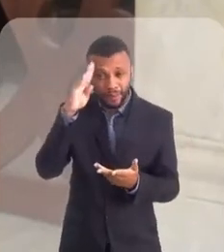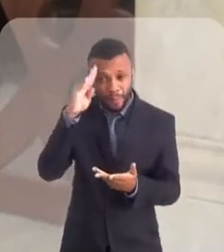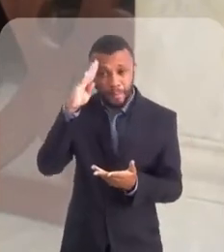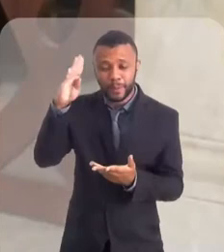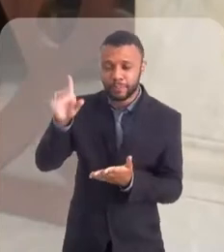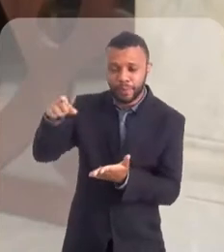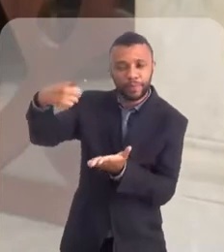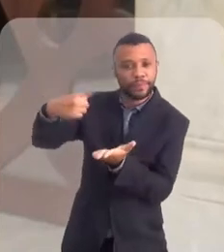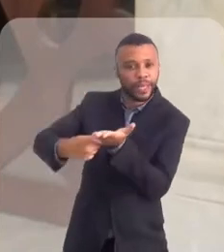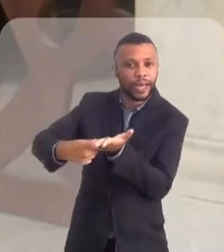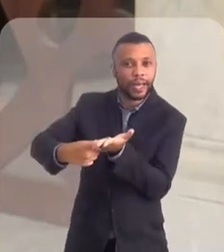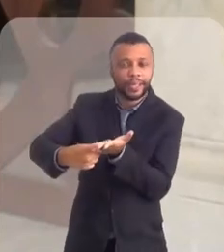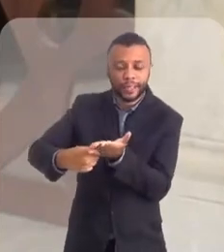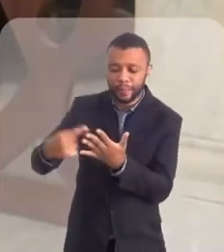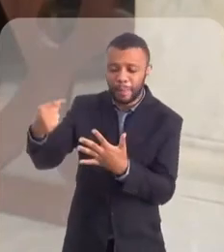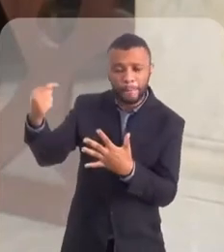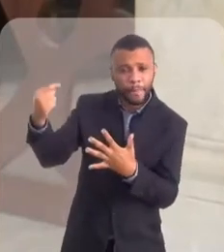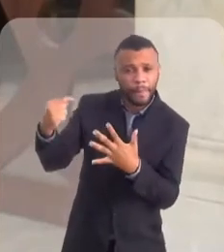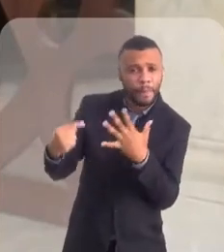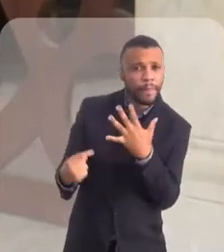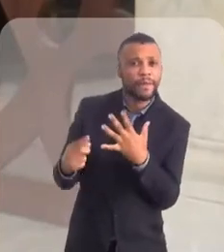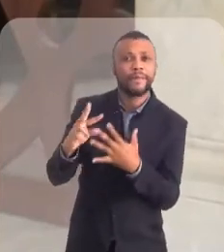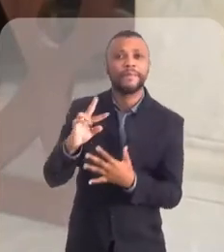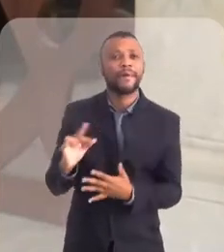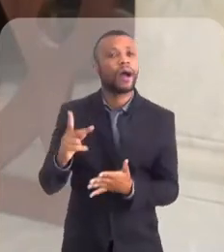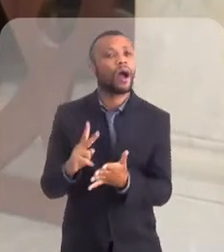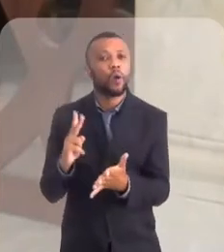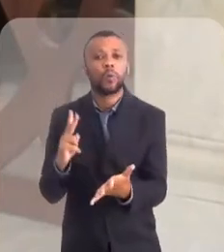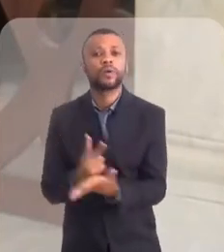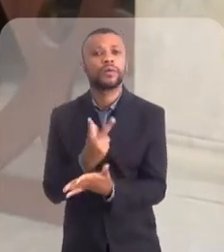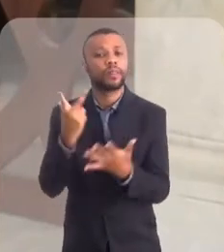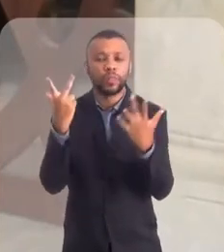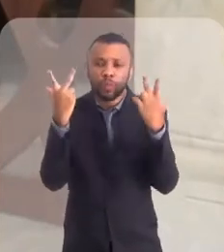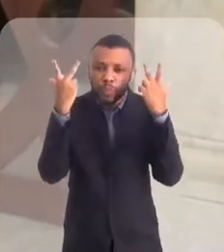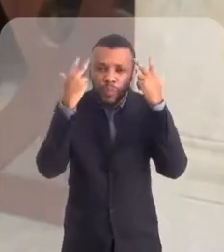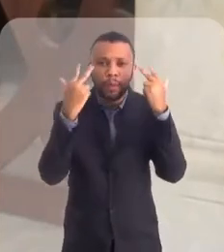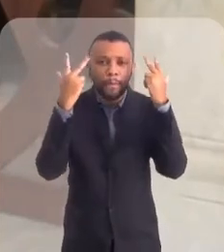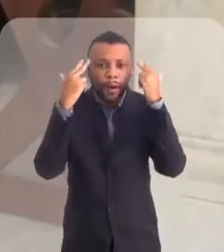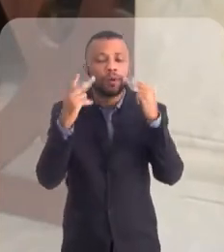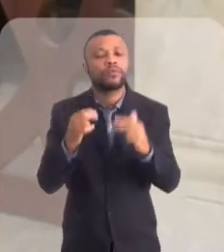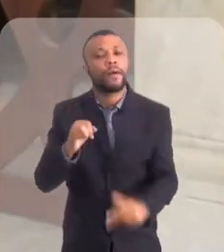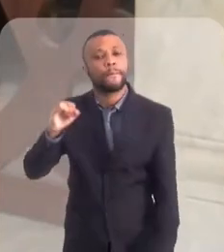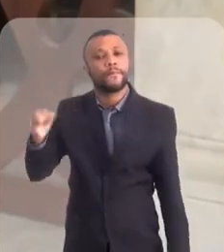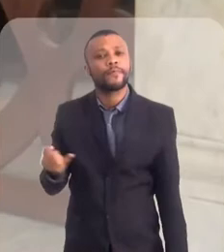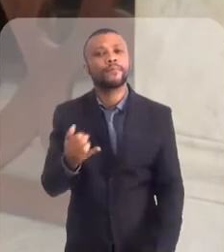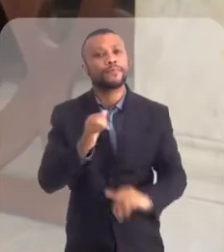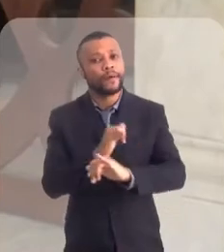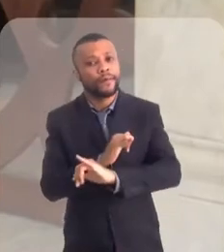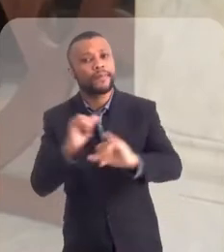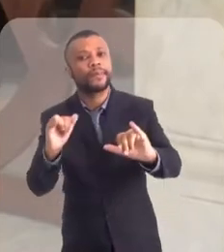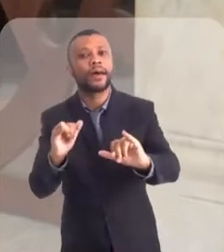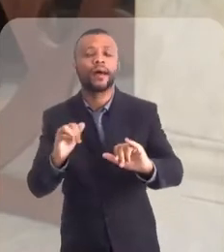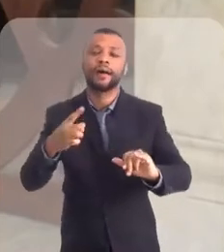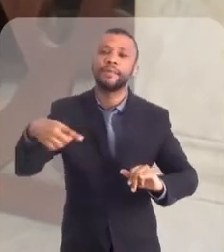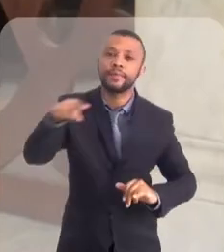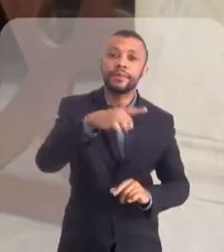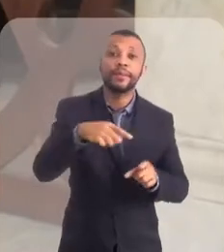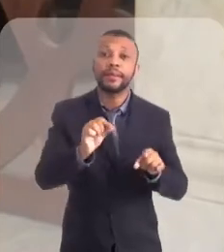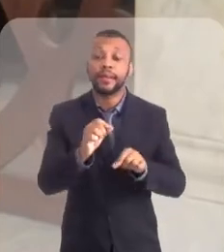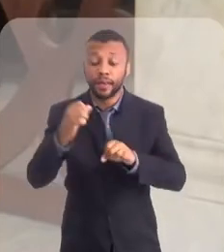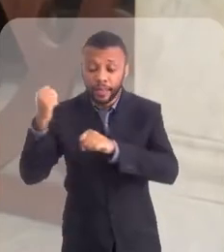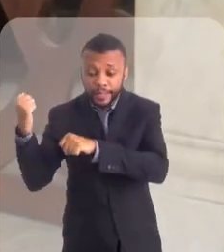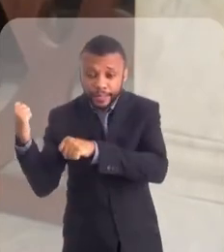vai acontecer normalmente. E aproveito até para dizer para vocês que também